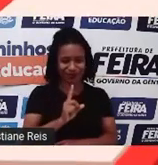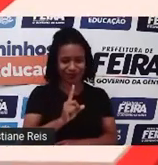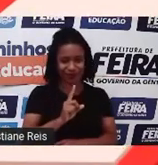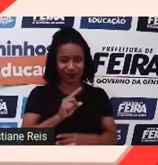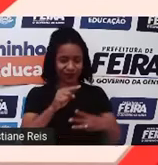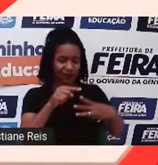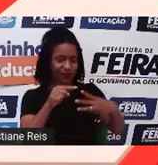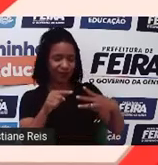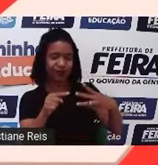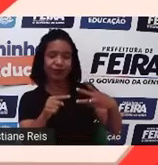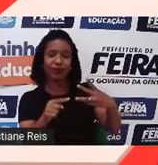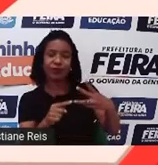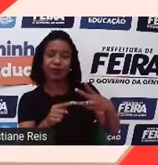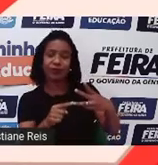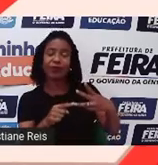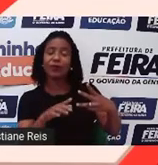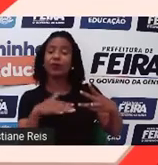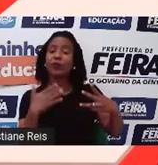que a gente deve, né?